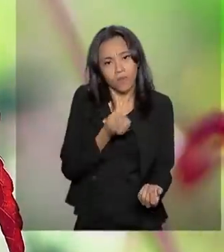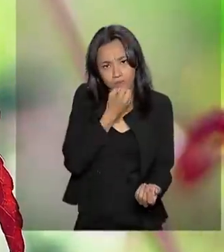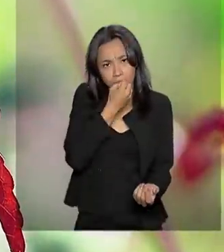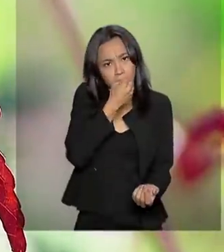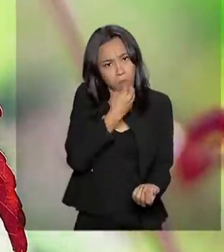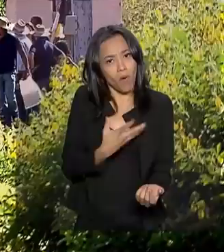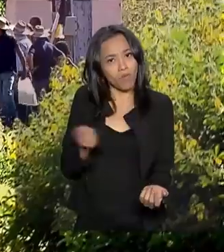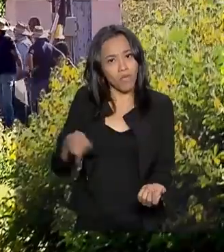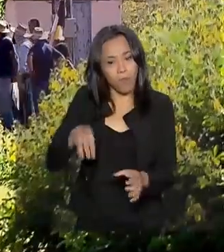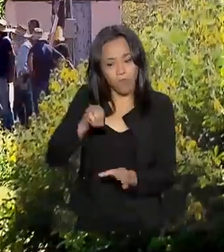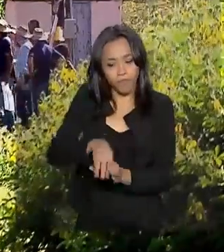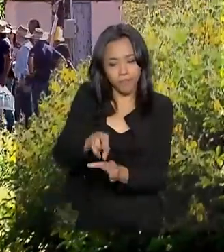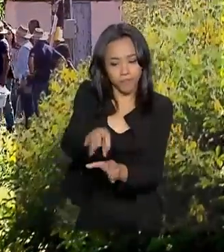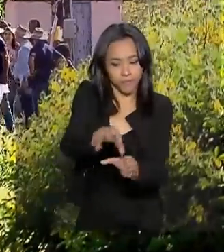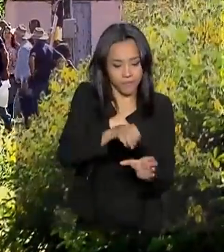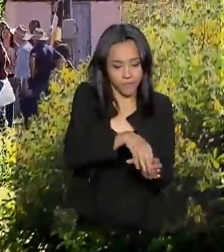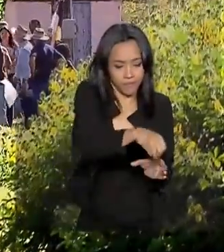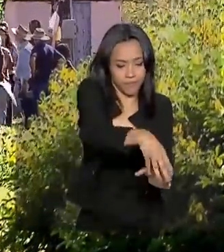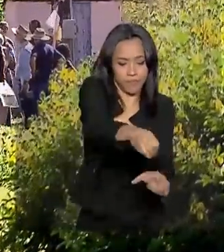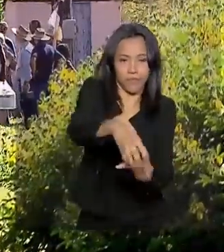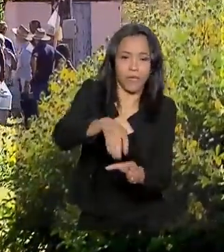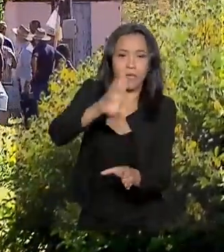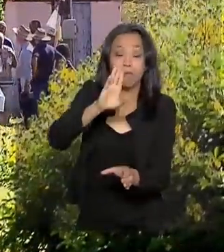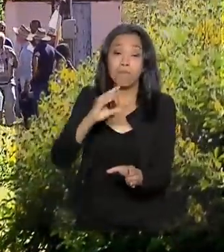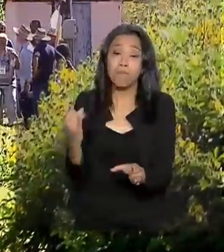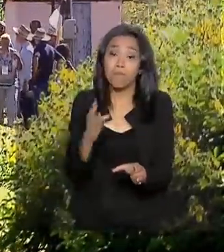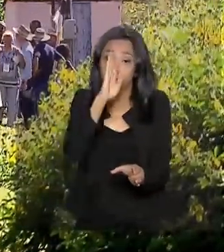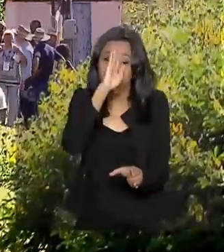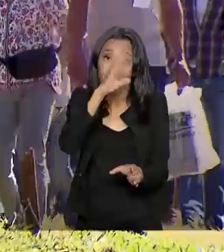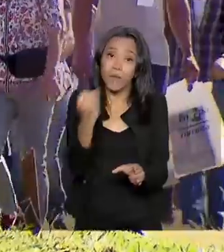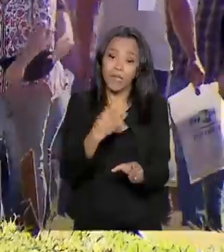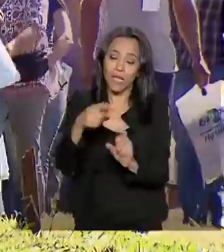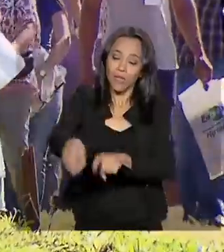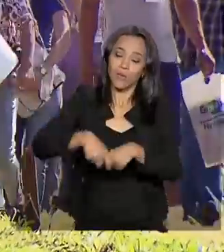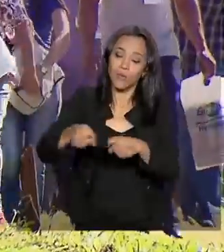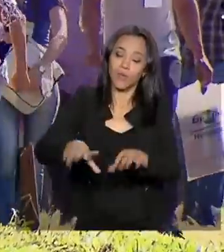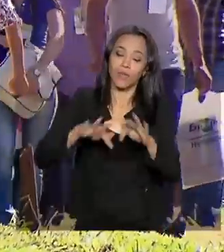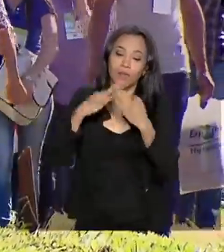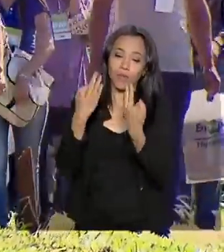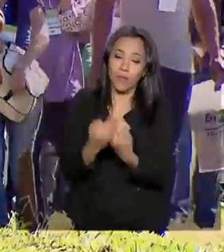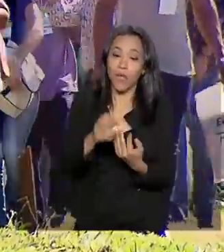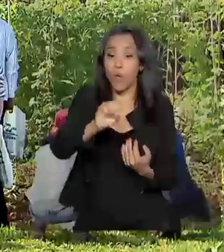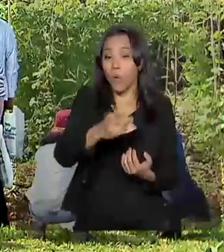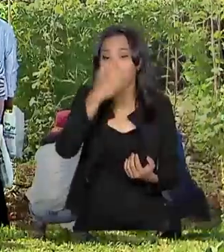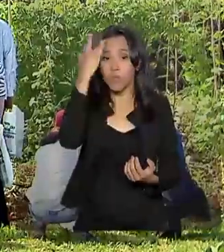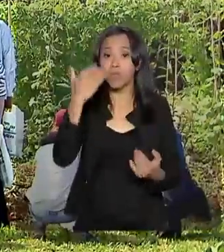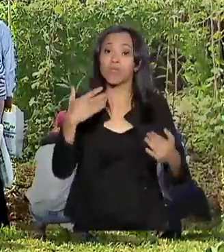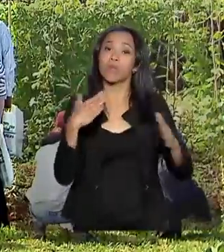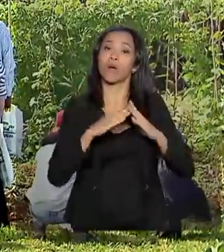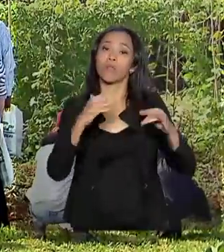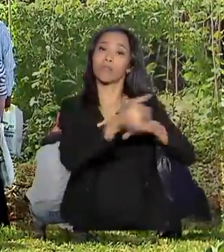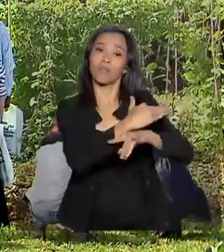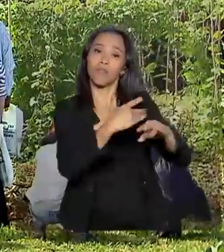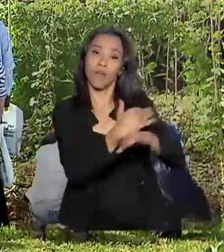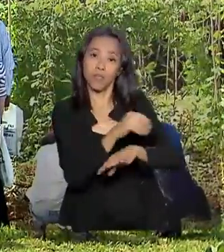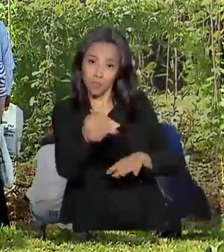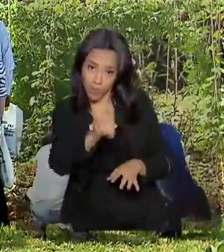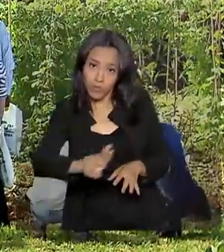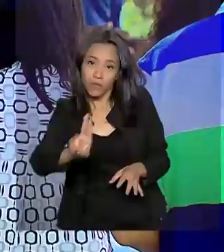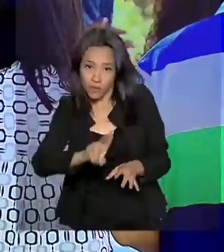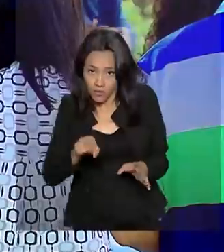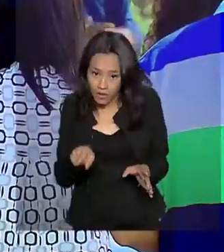de cultivo, especialmente para agricultores familiares ou agricultores urbanos. Essas vantagens foram